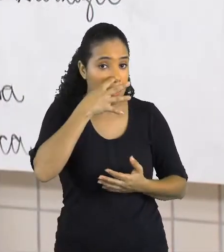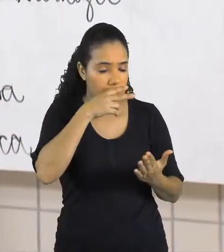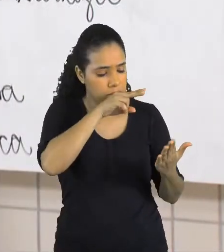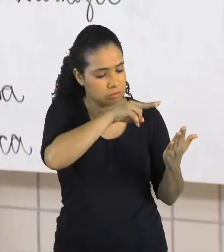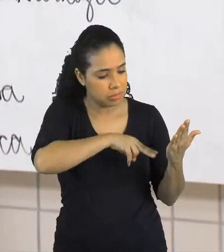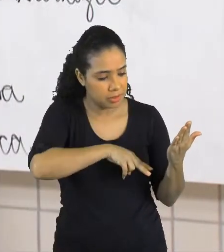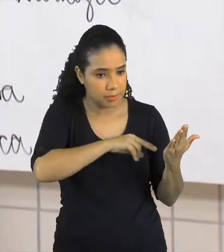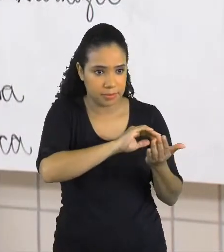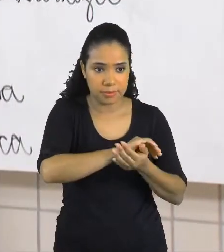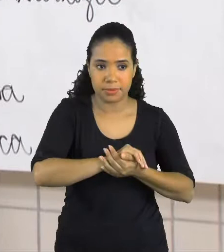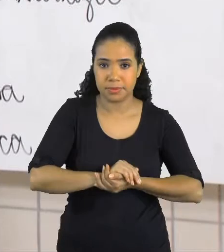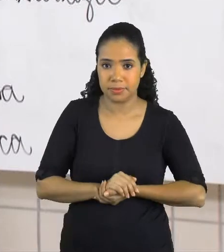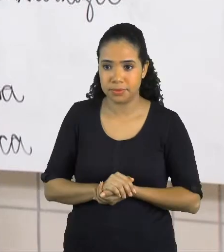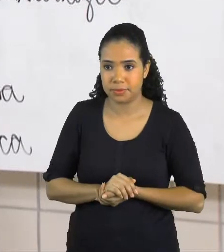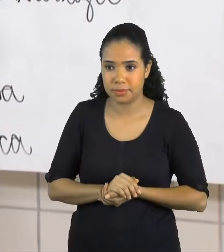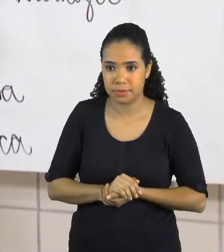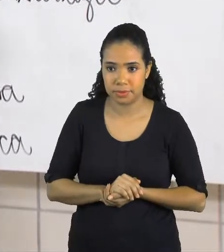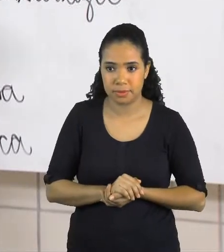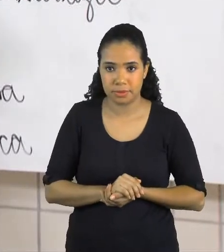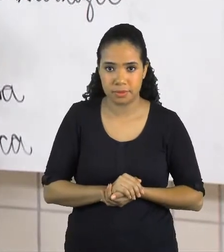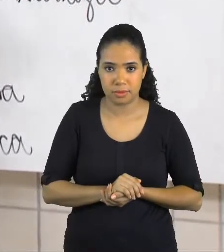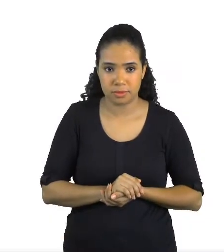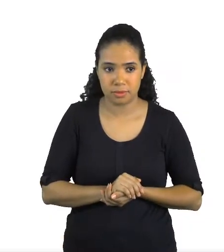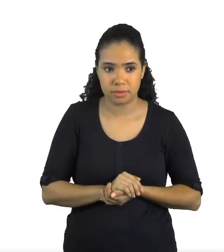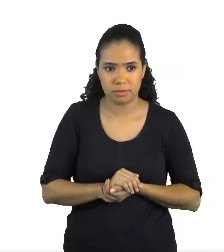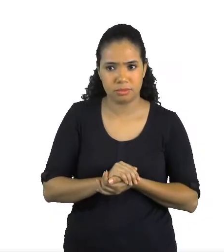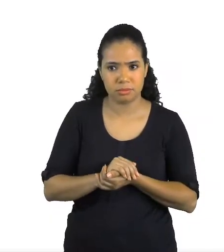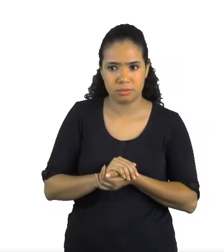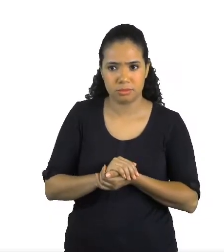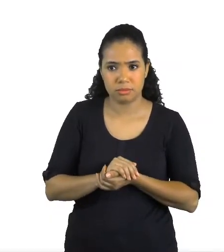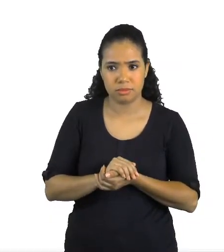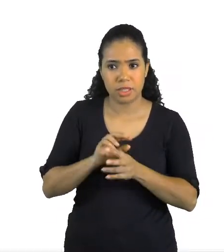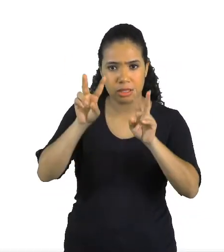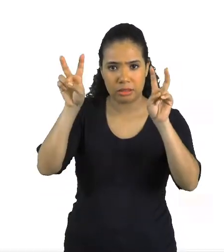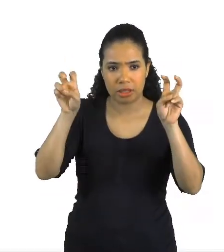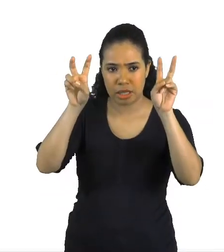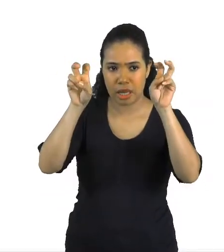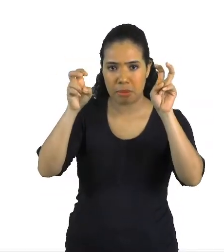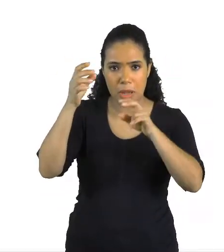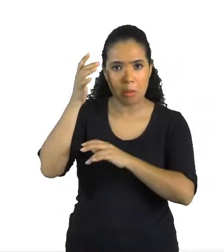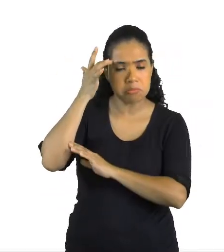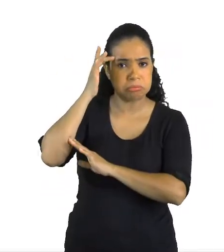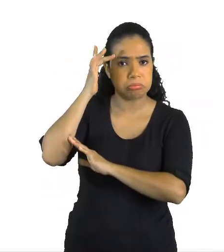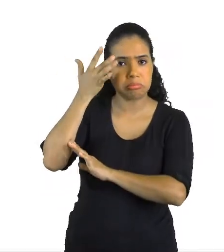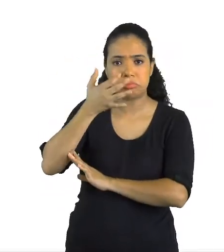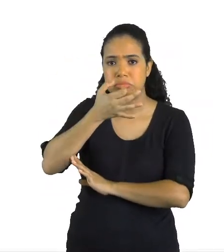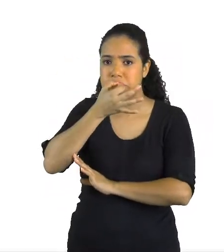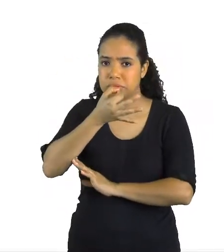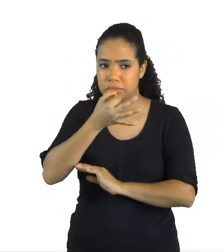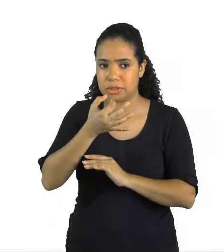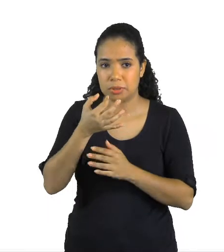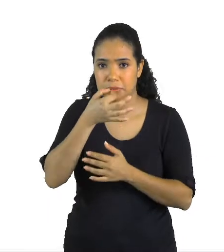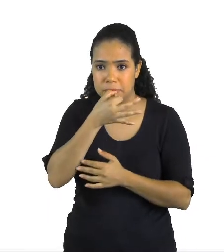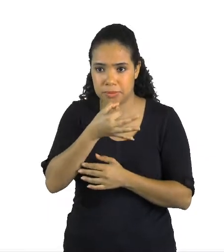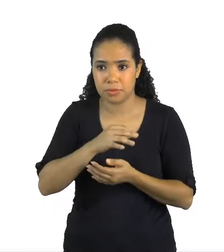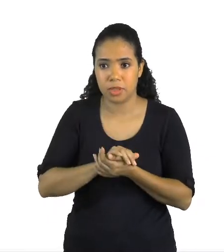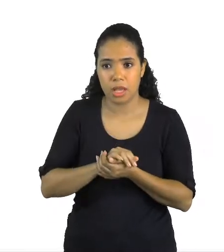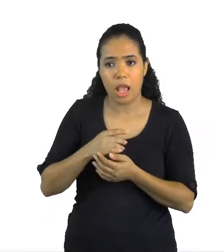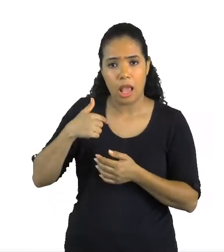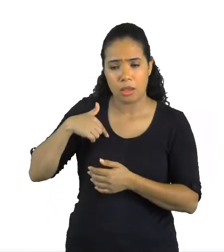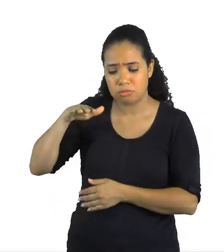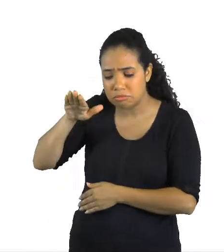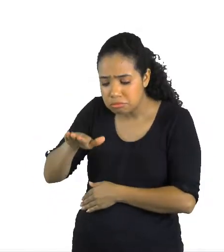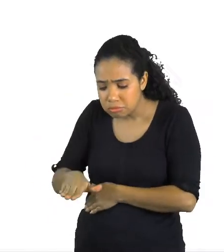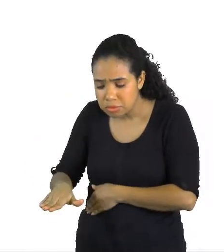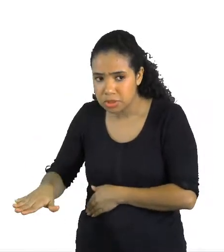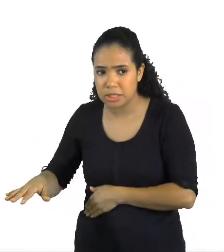Observem, pontinho de vista, Pedro Bandeira. Eu sou pequeno, me dizem, e fico muito